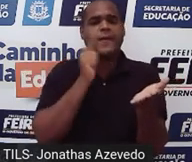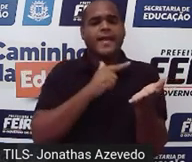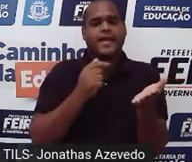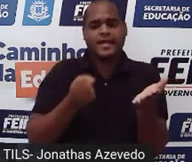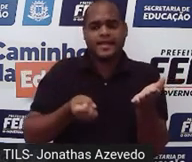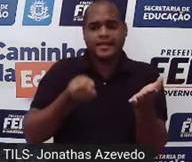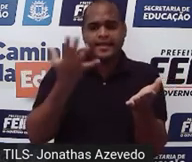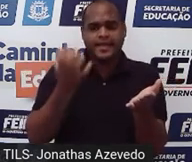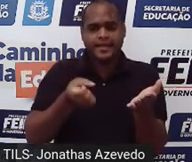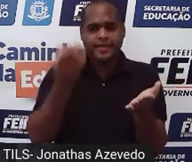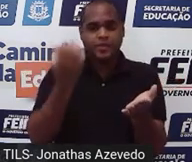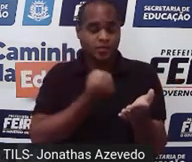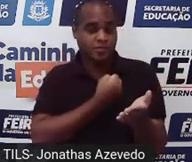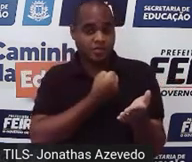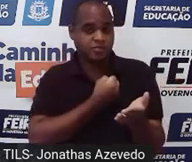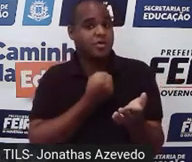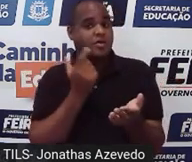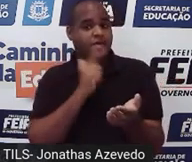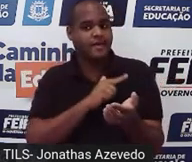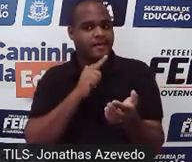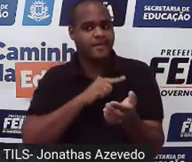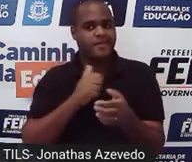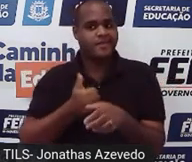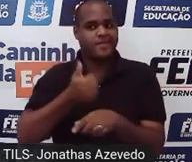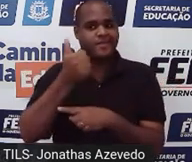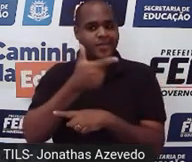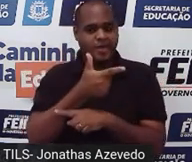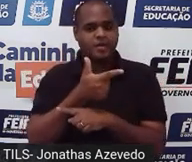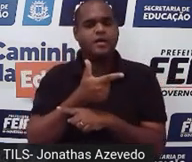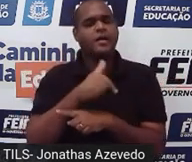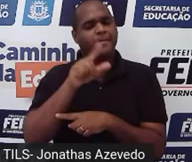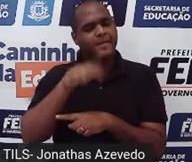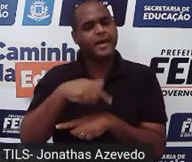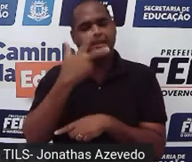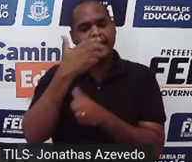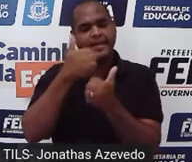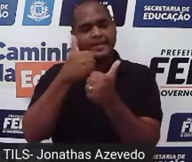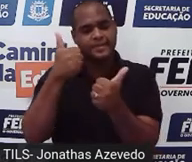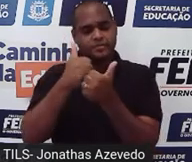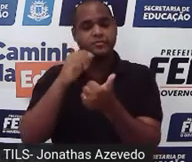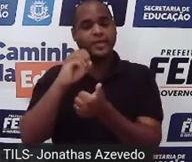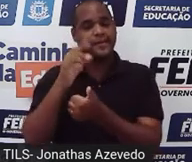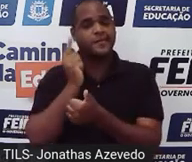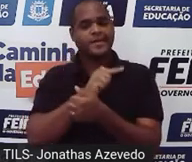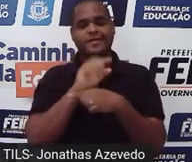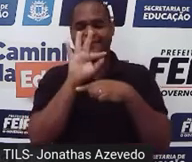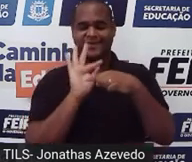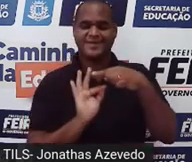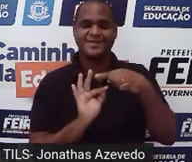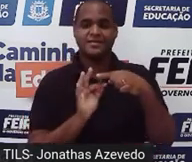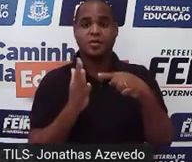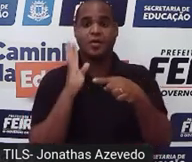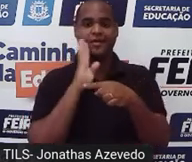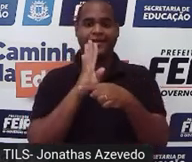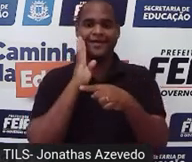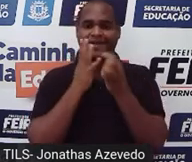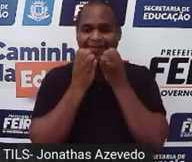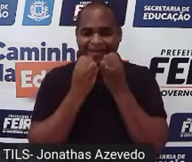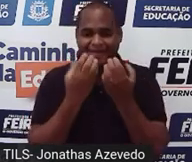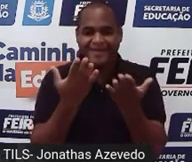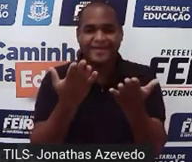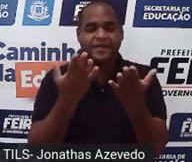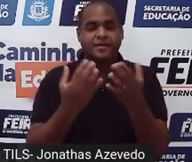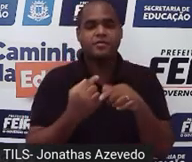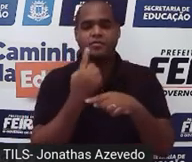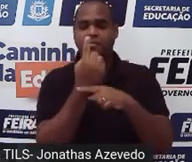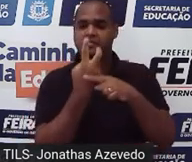número que tá embaixo, mais próximo do 0 fica a fração. Olha só que coisa legal, né? 1